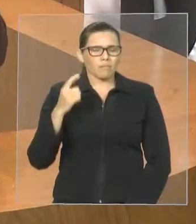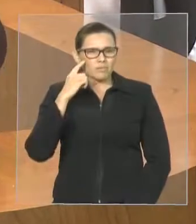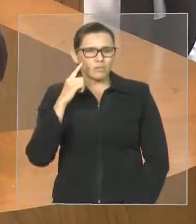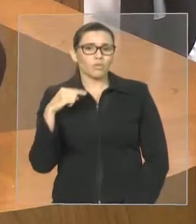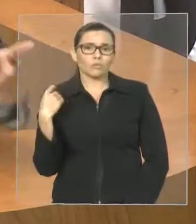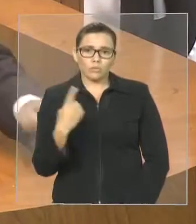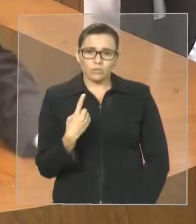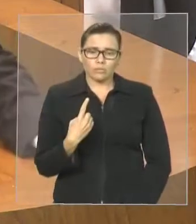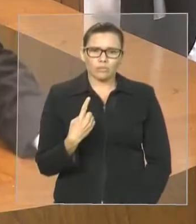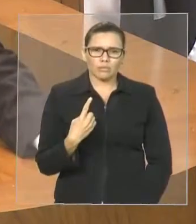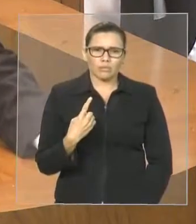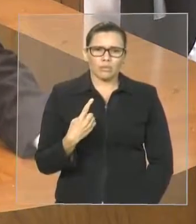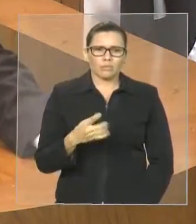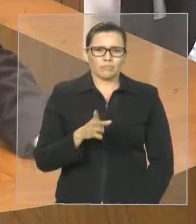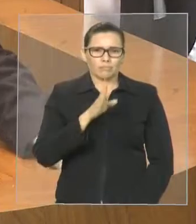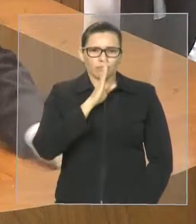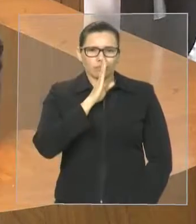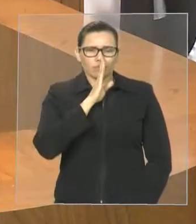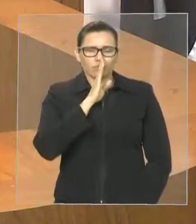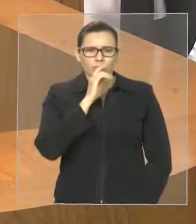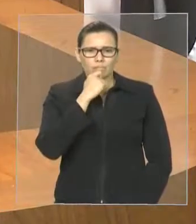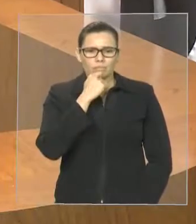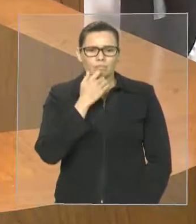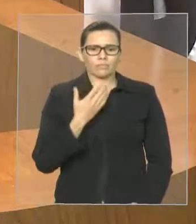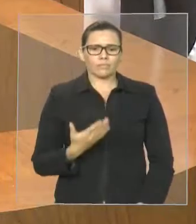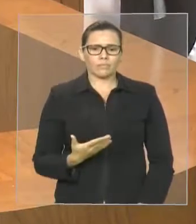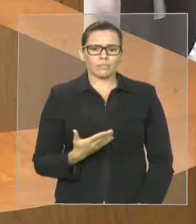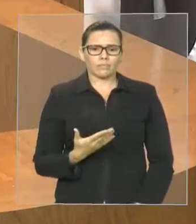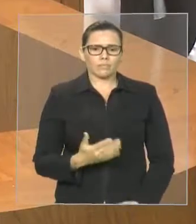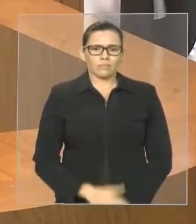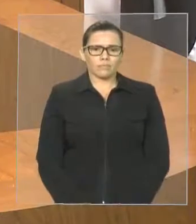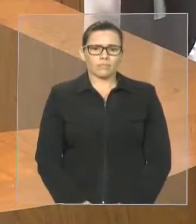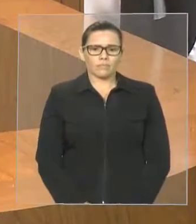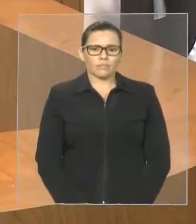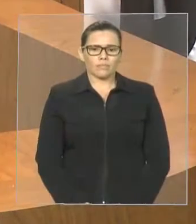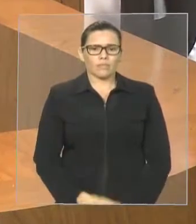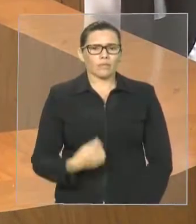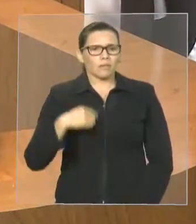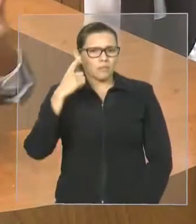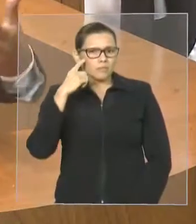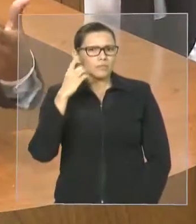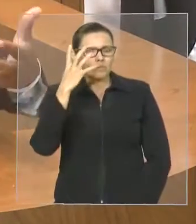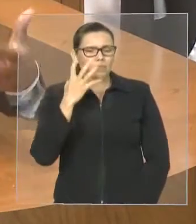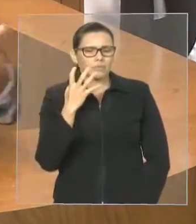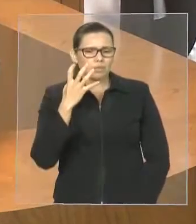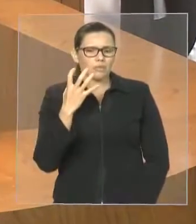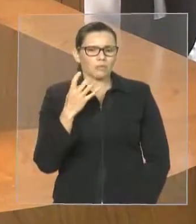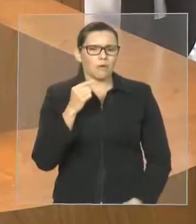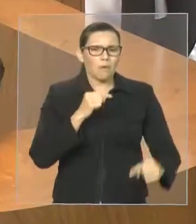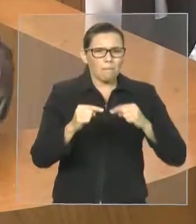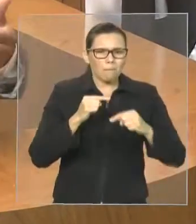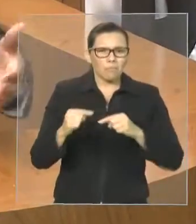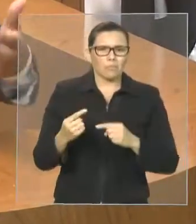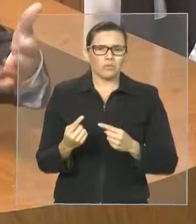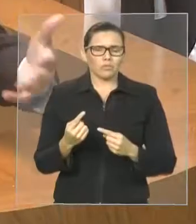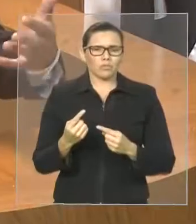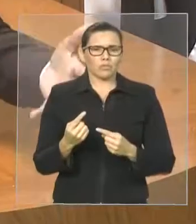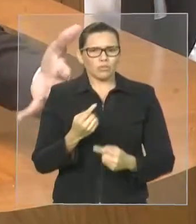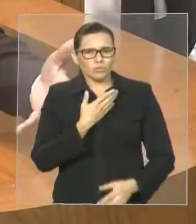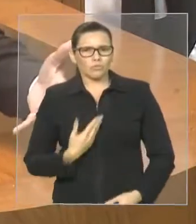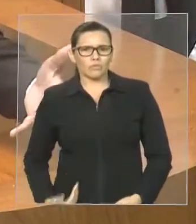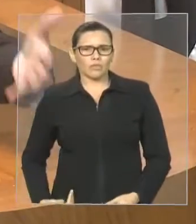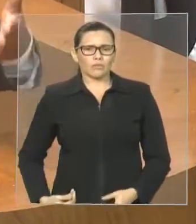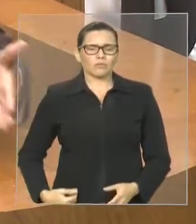o mais grave não existe política de Estado. nem política de governo. É só política de poder e de